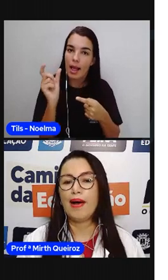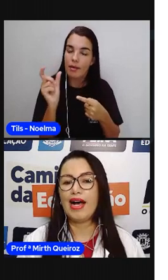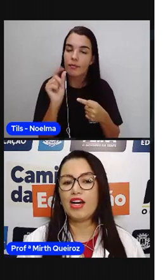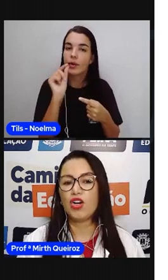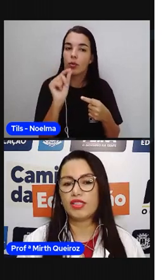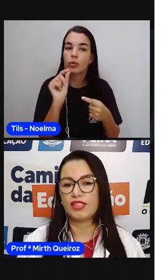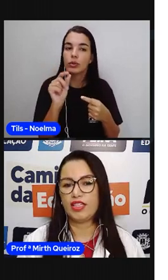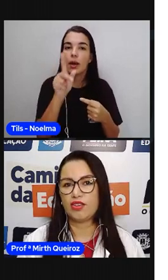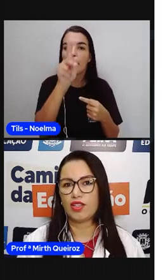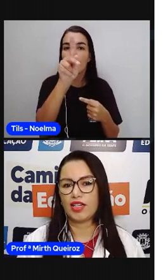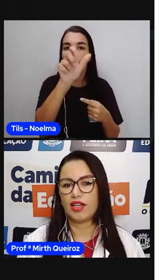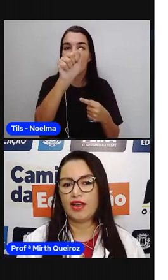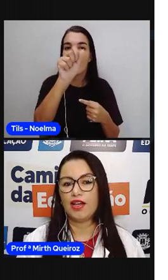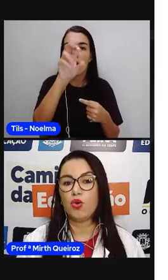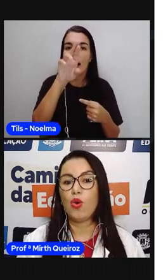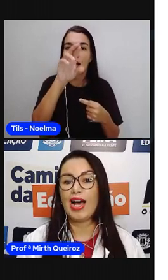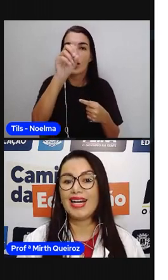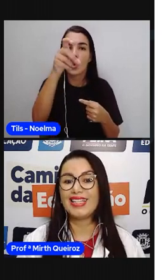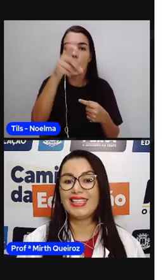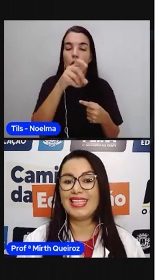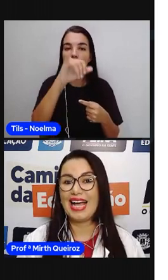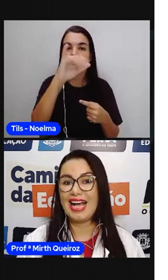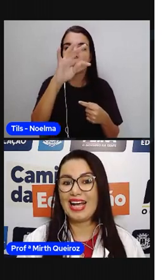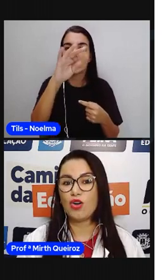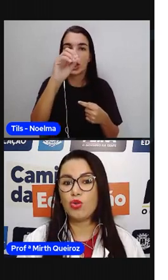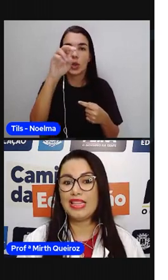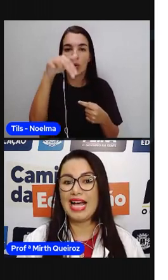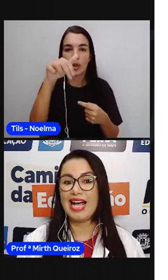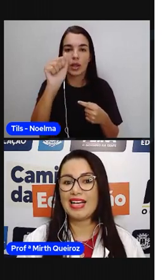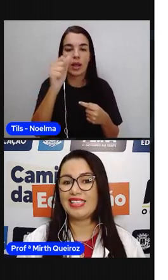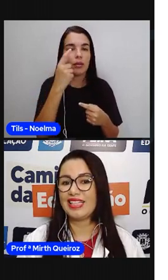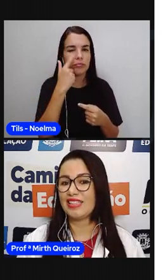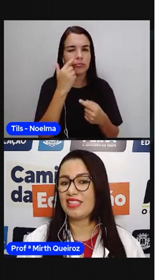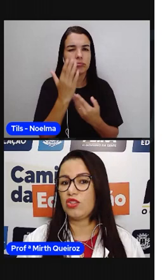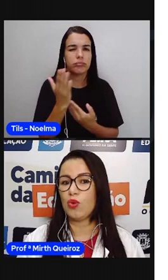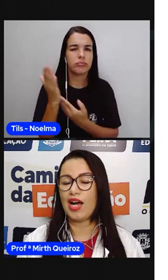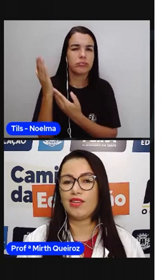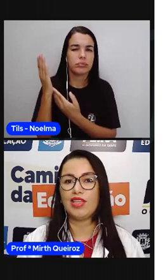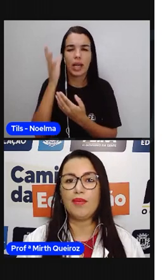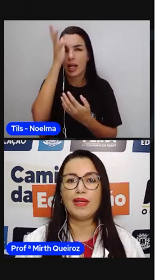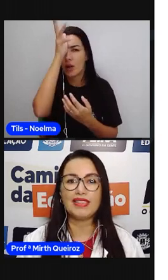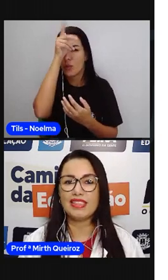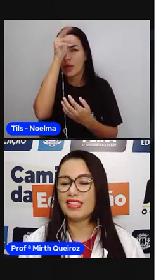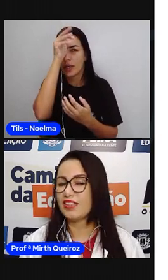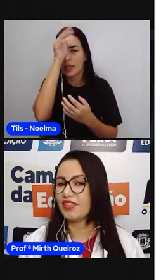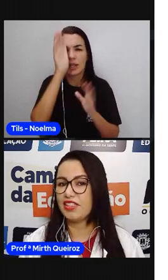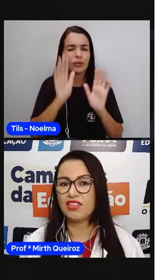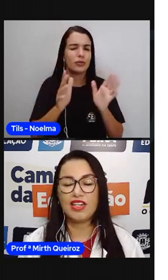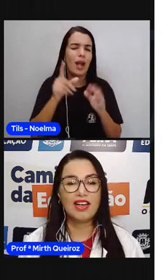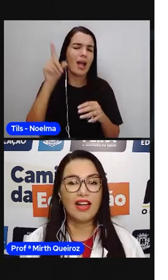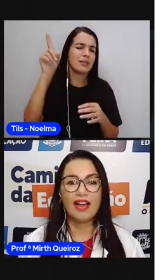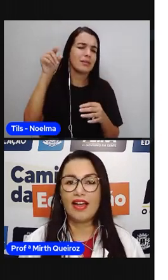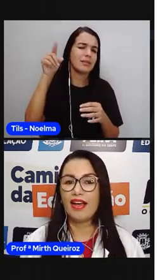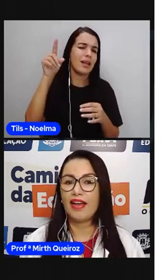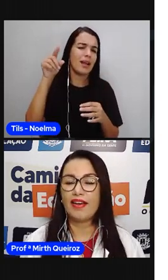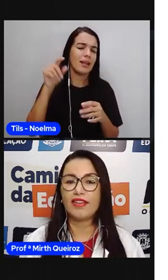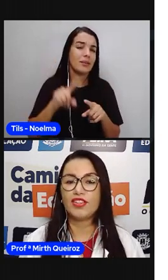paroxítona. Guaraná. O Ná está acentuado. Nem precisa a gente